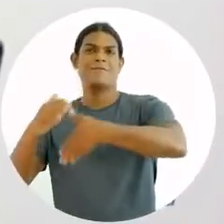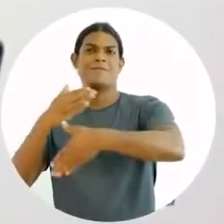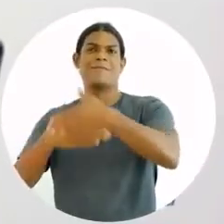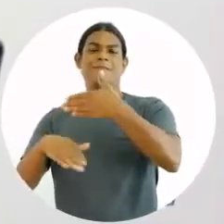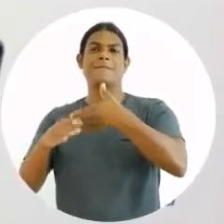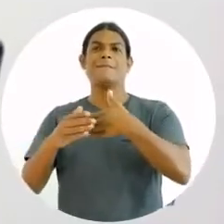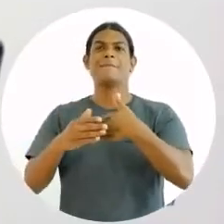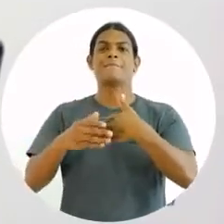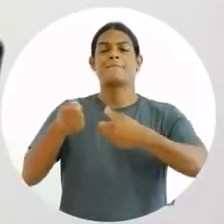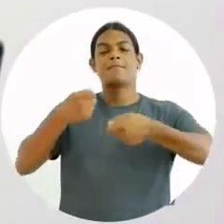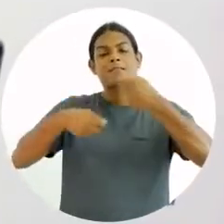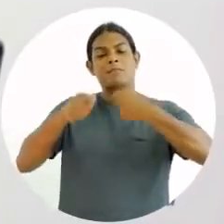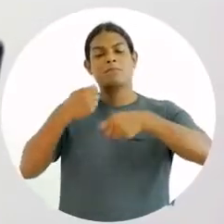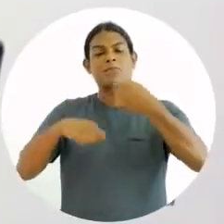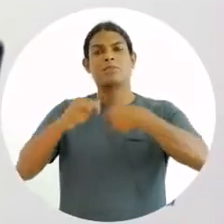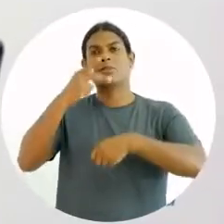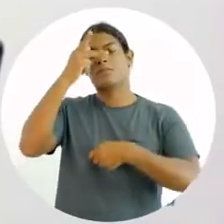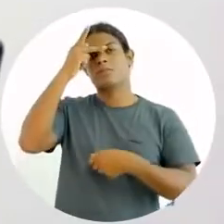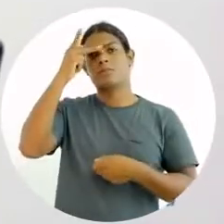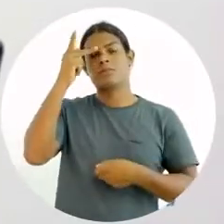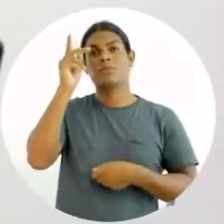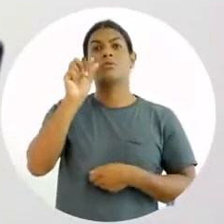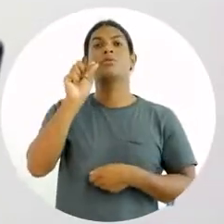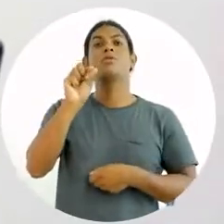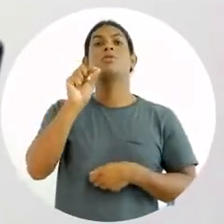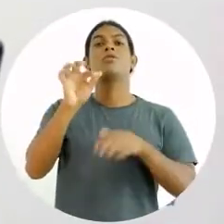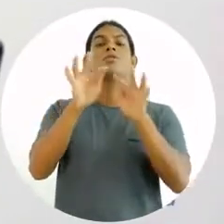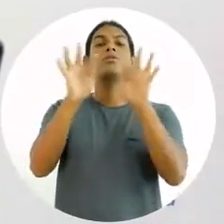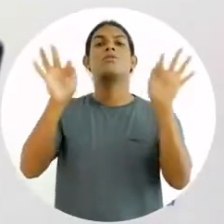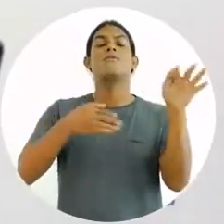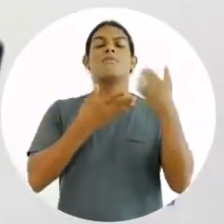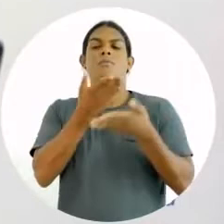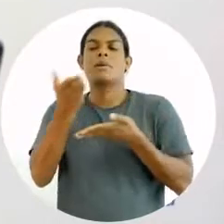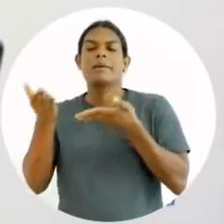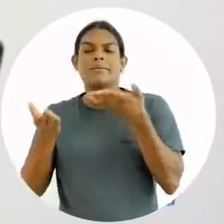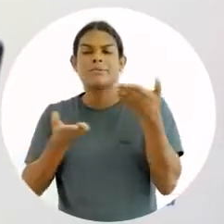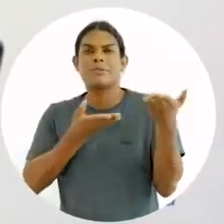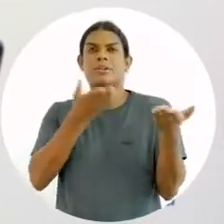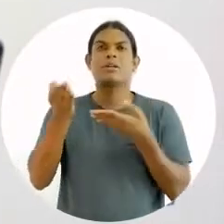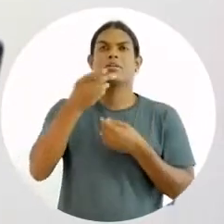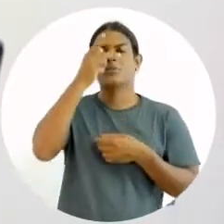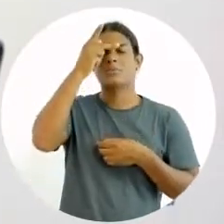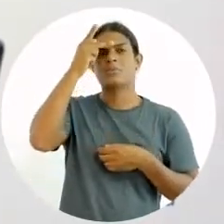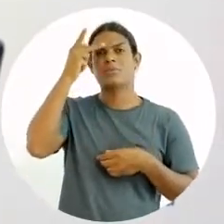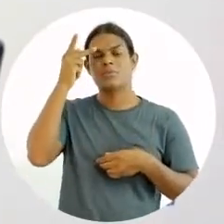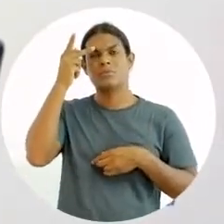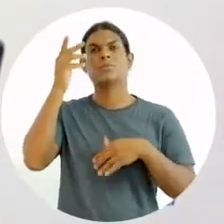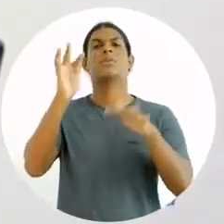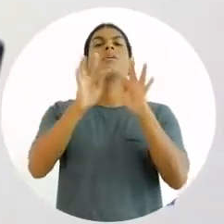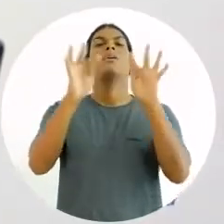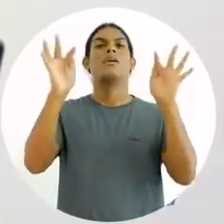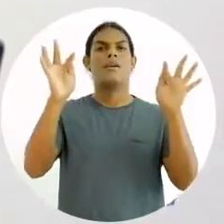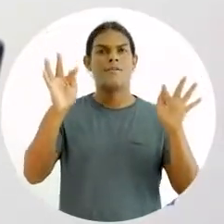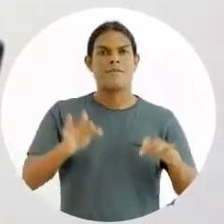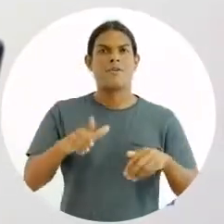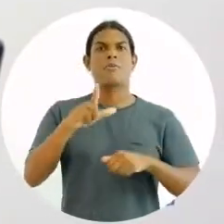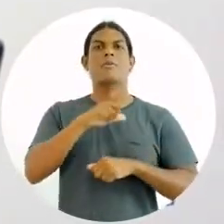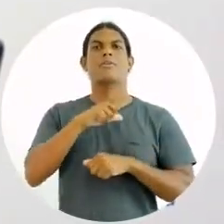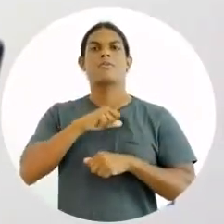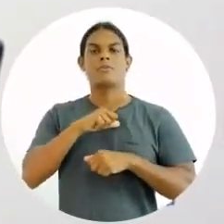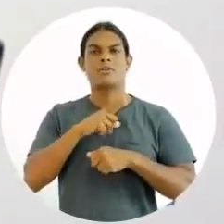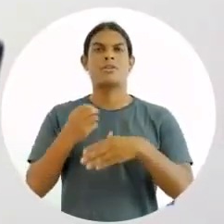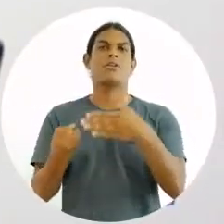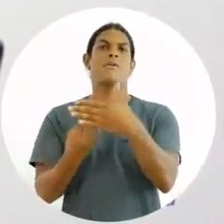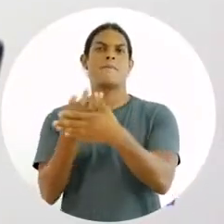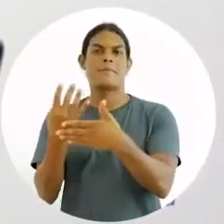Ou seja, de que forma eu trato essas pessoas, é a forma que eu vou ter a produtividade. Se eu trato da